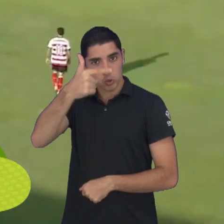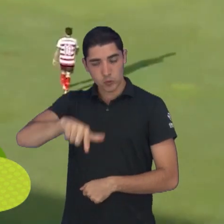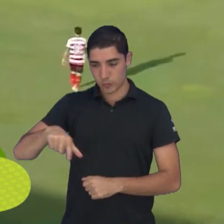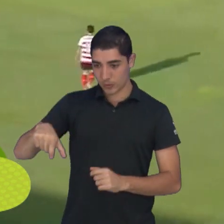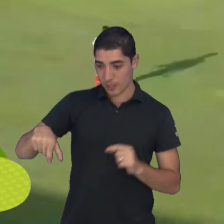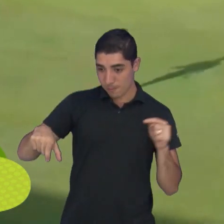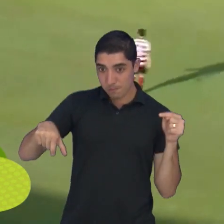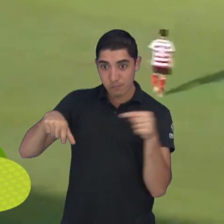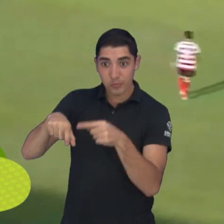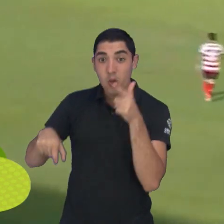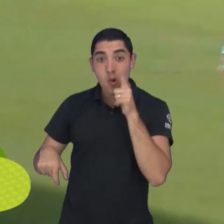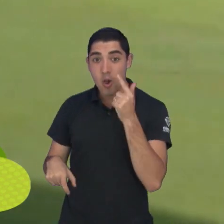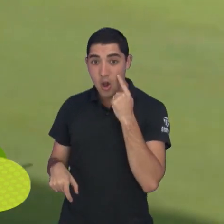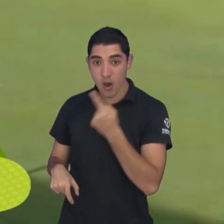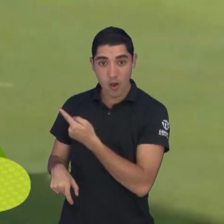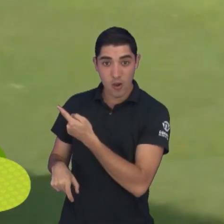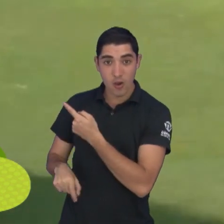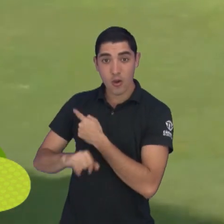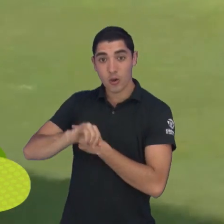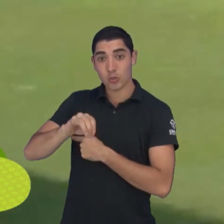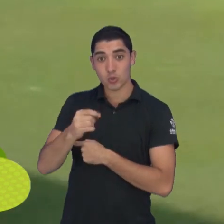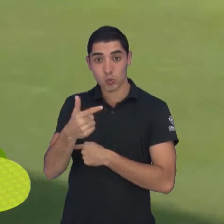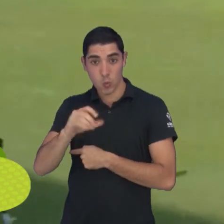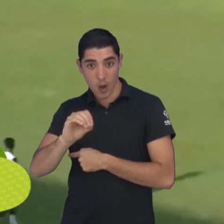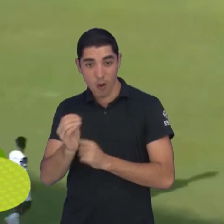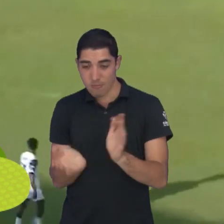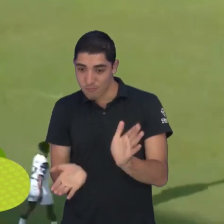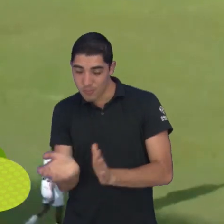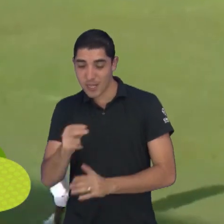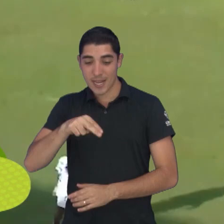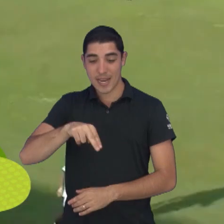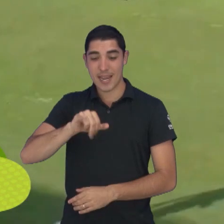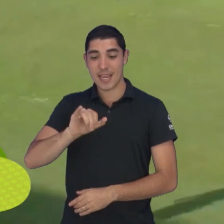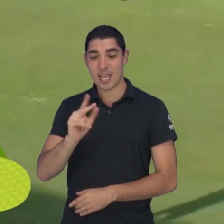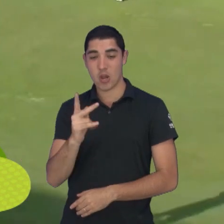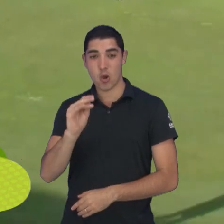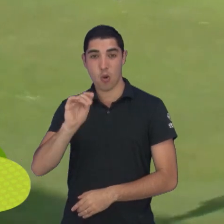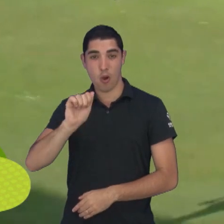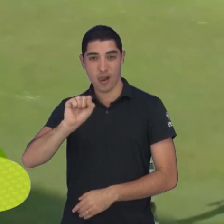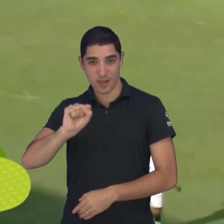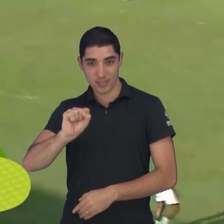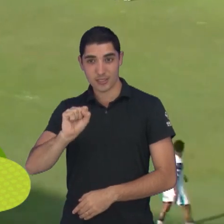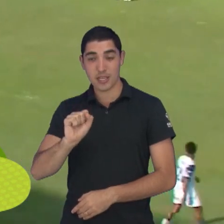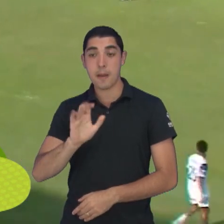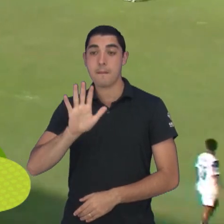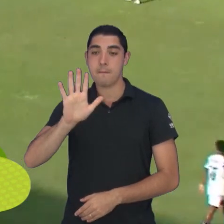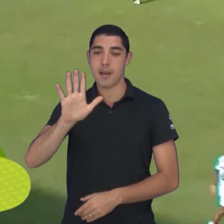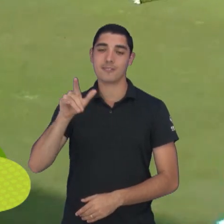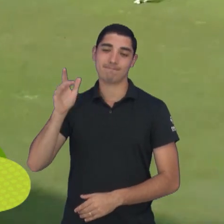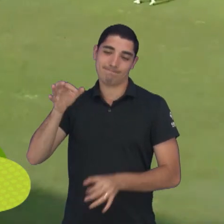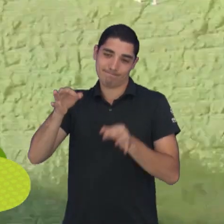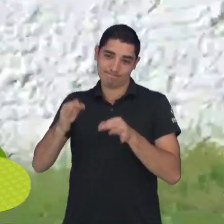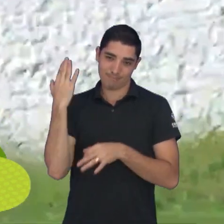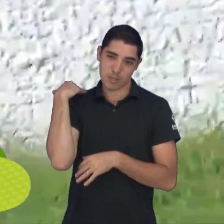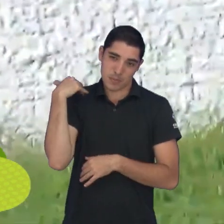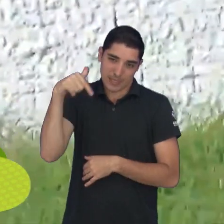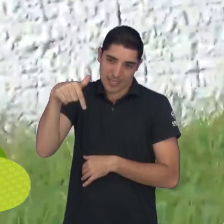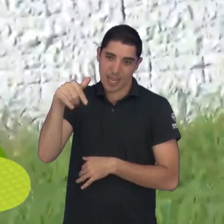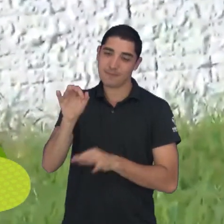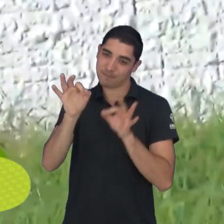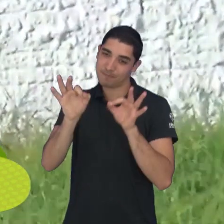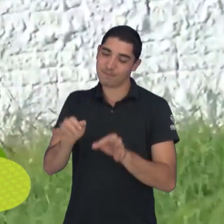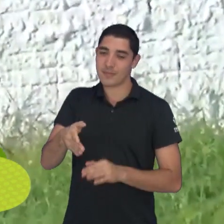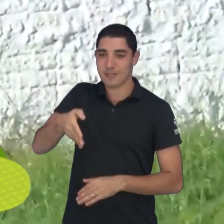marcar. Após bom passe de João Gabriel, Nicolas dominou e bateu na saída do goleiro. Mas o camisa 7 do São José estava em